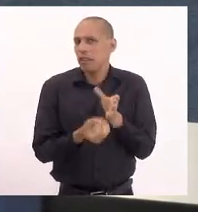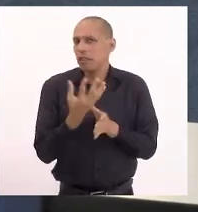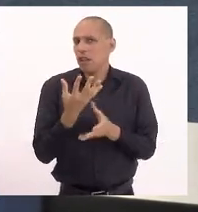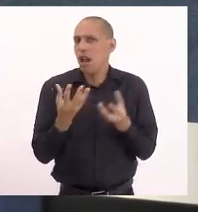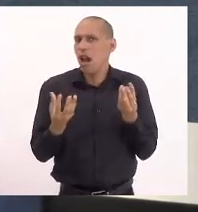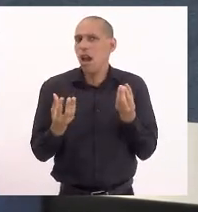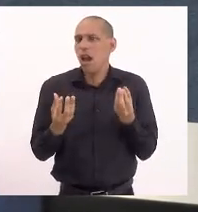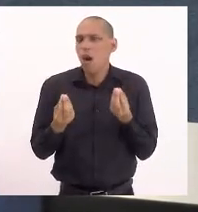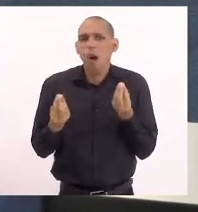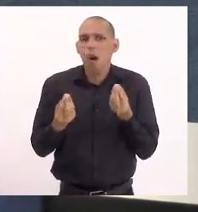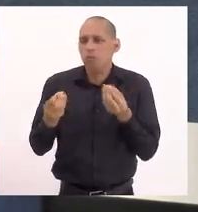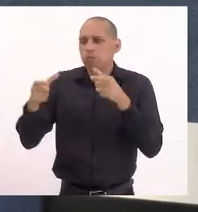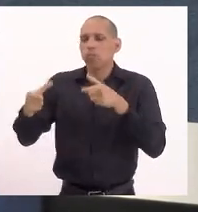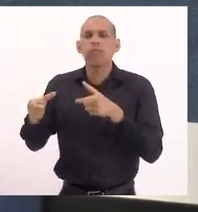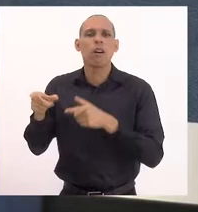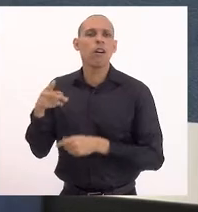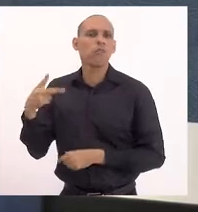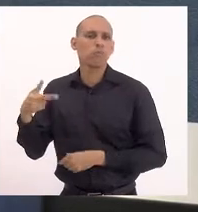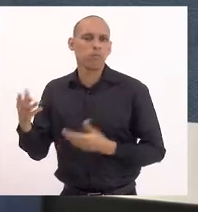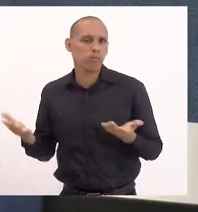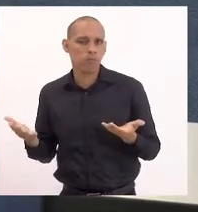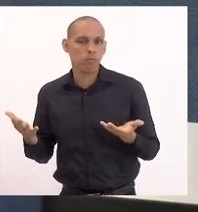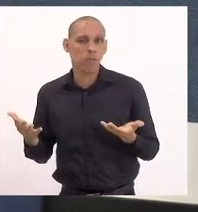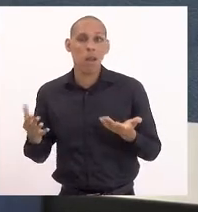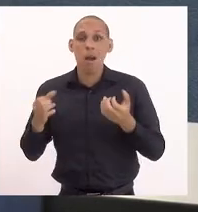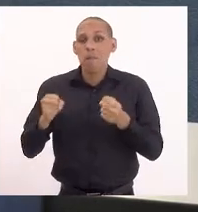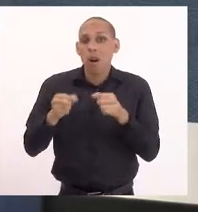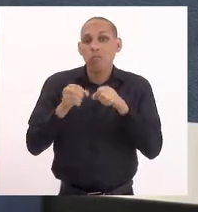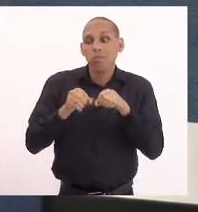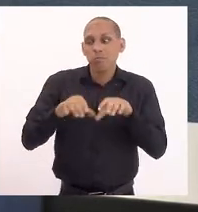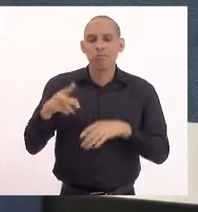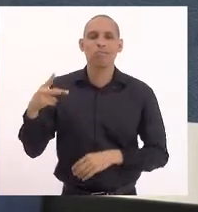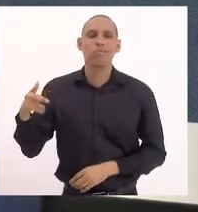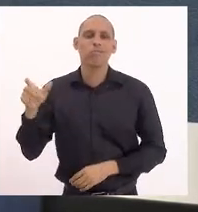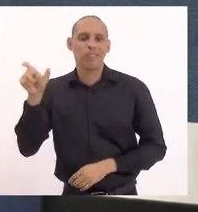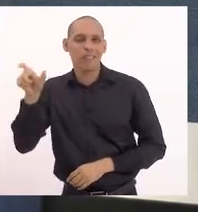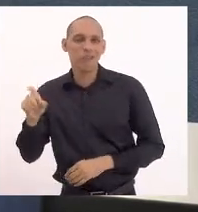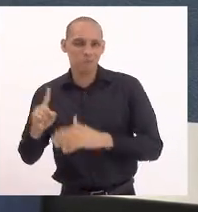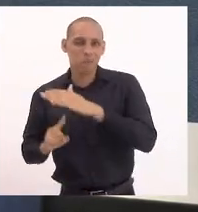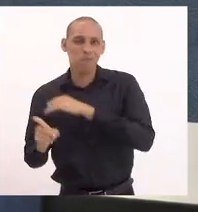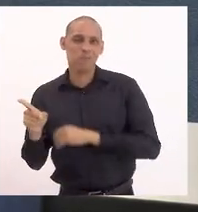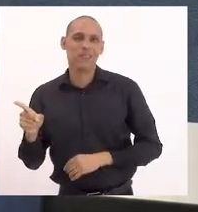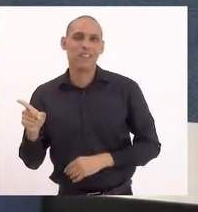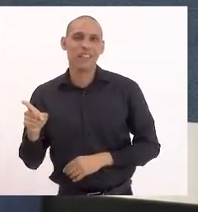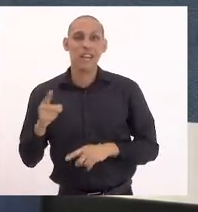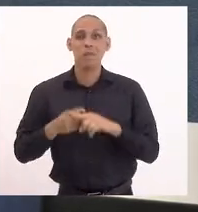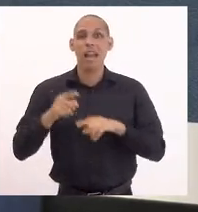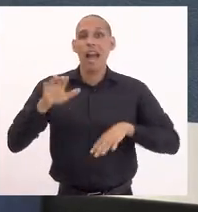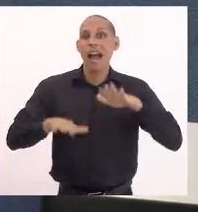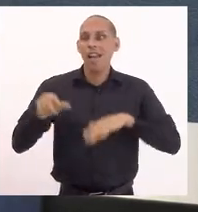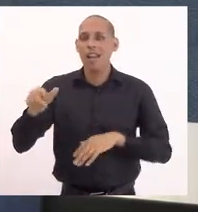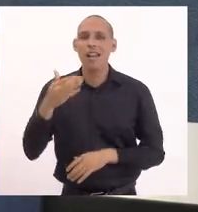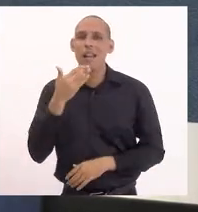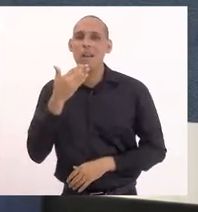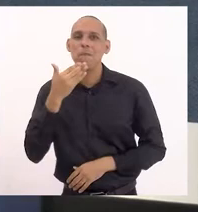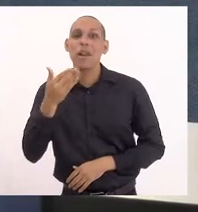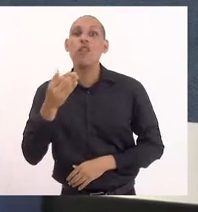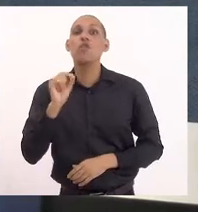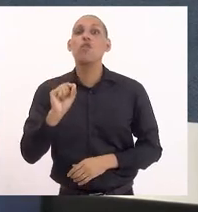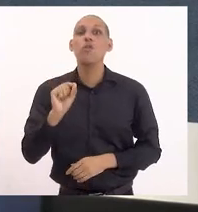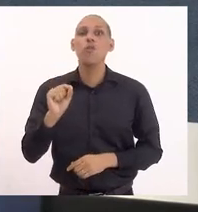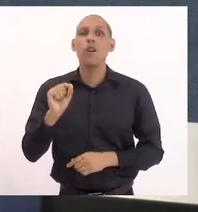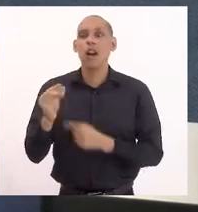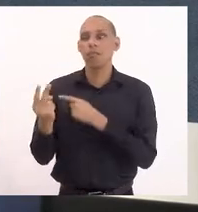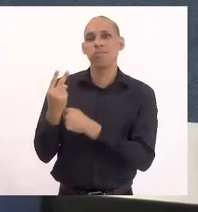onde ele está, que muitas vezes pode ser prejudicial para o refugiado que, às vezes, está pedindo um abrigo humanitário, inclusive